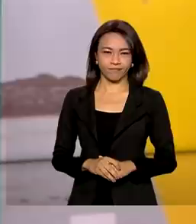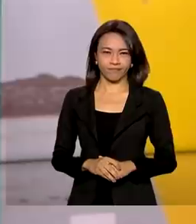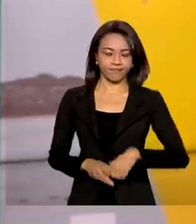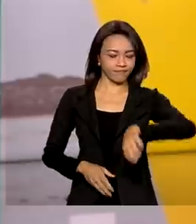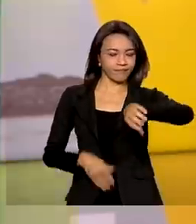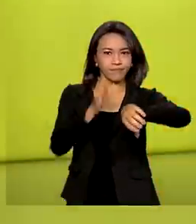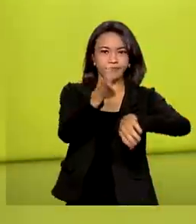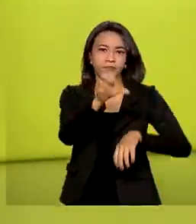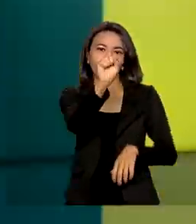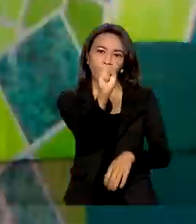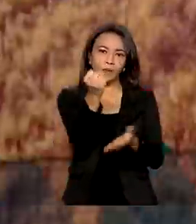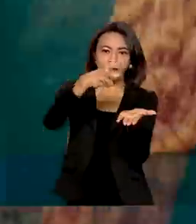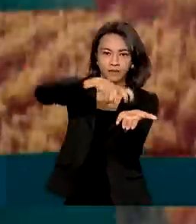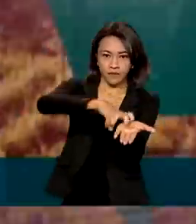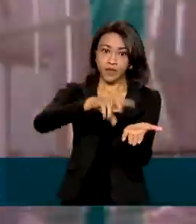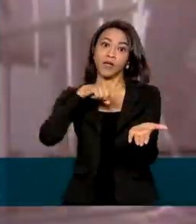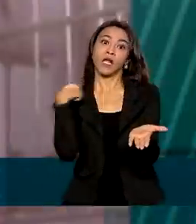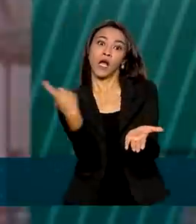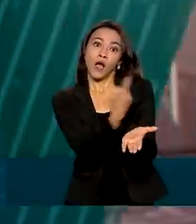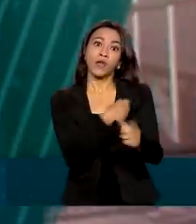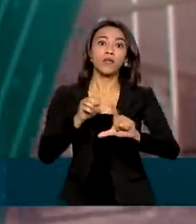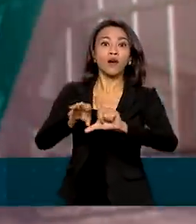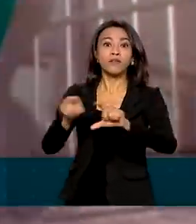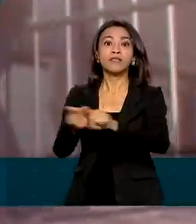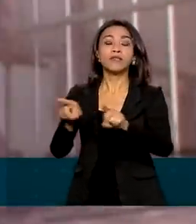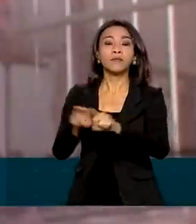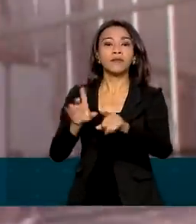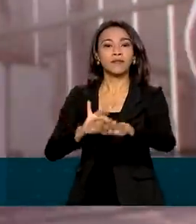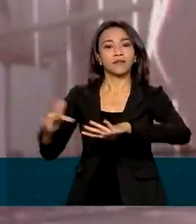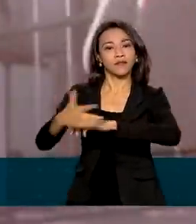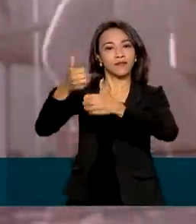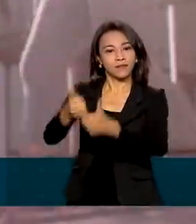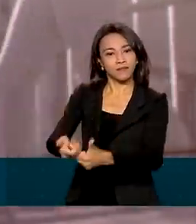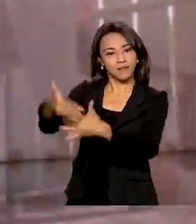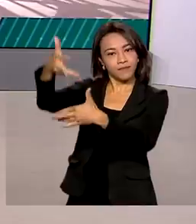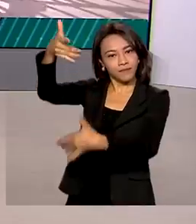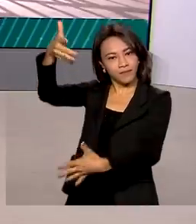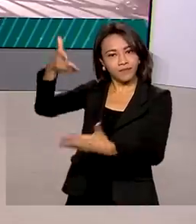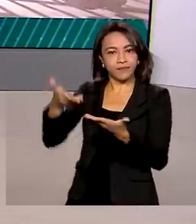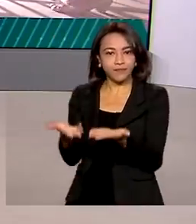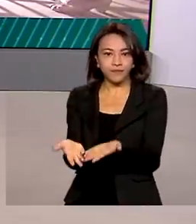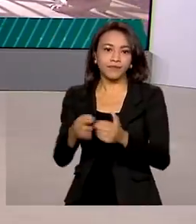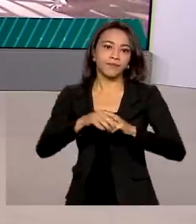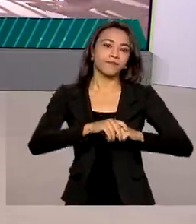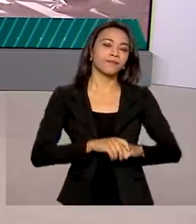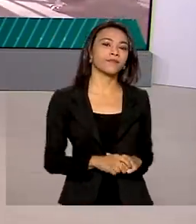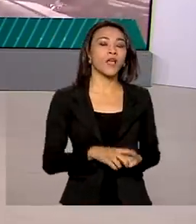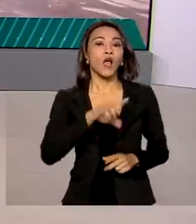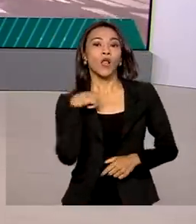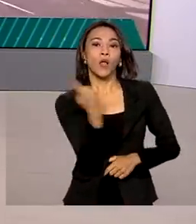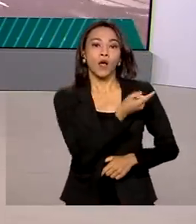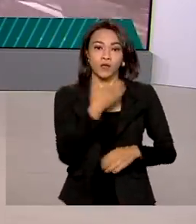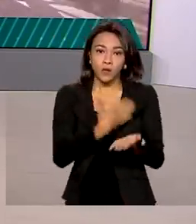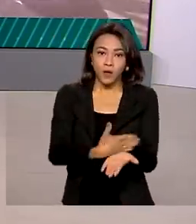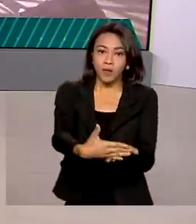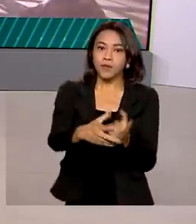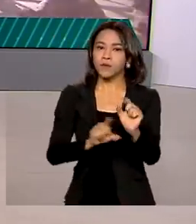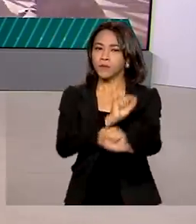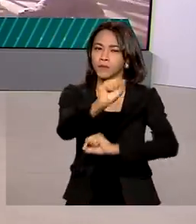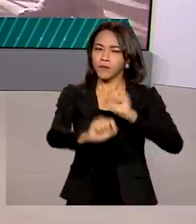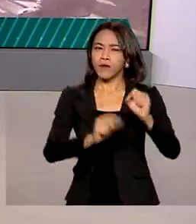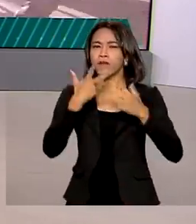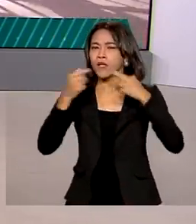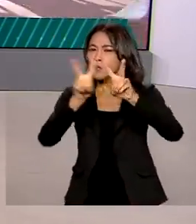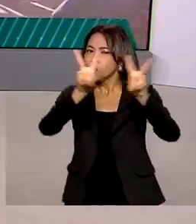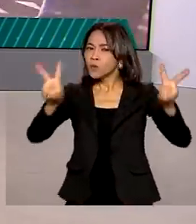Oito horas da manhã, estamos ao vivo também pelas redes sociais. Nós começamos essa edição falando de